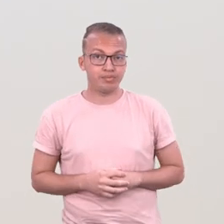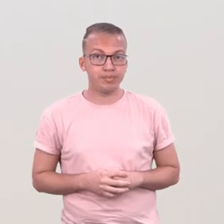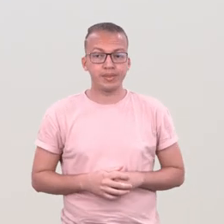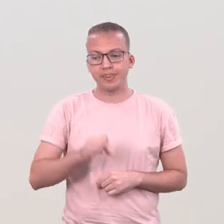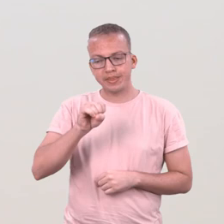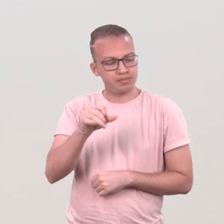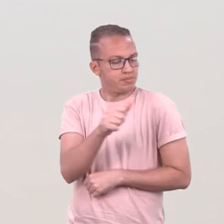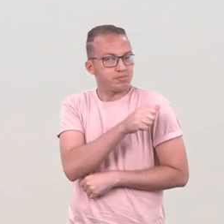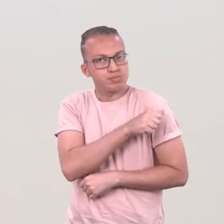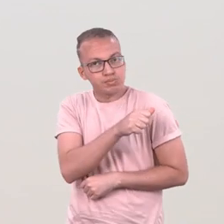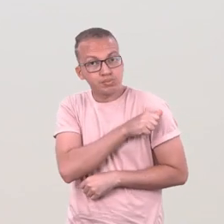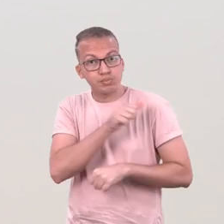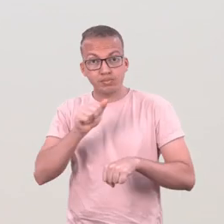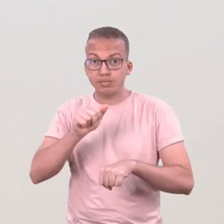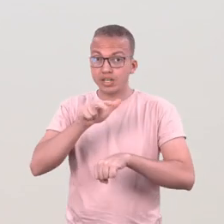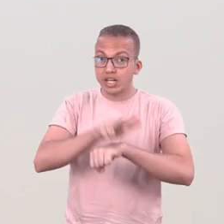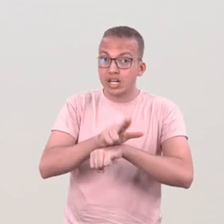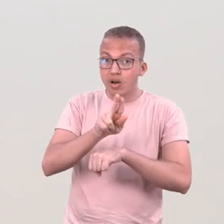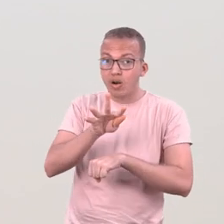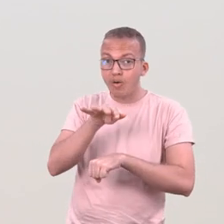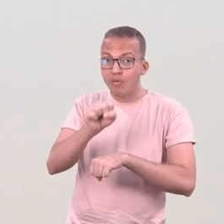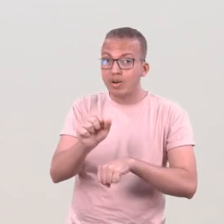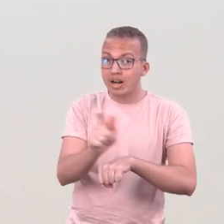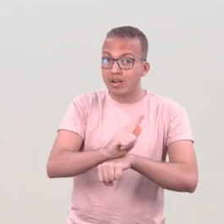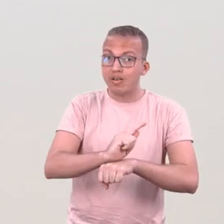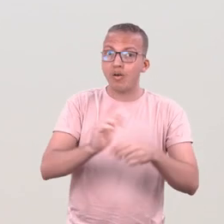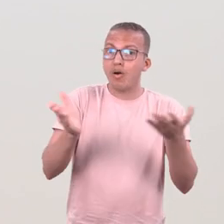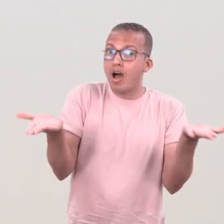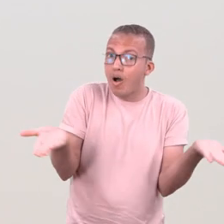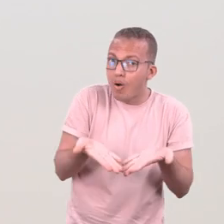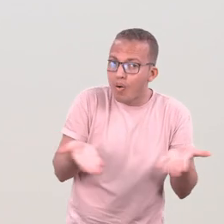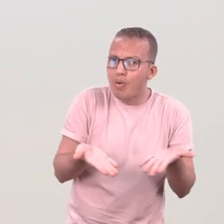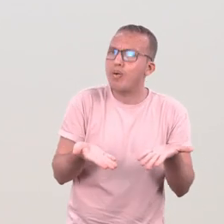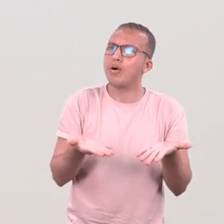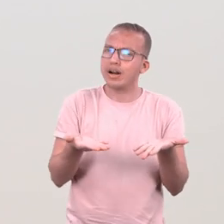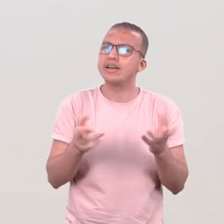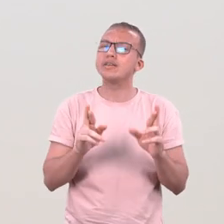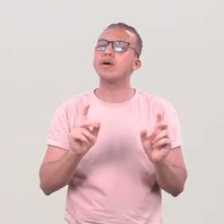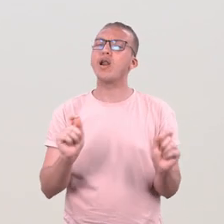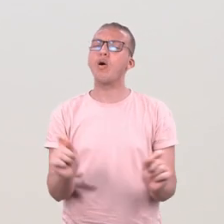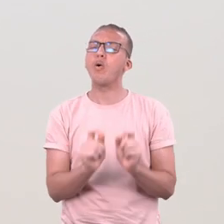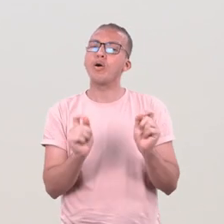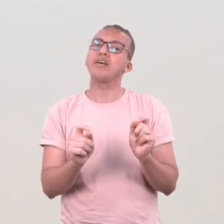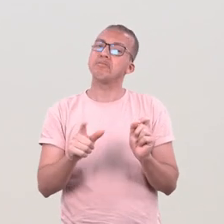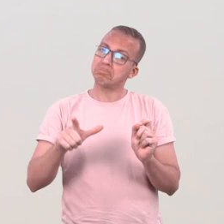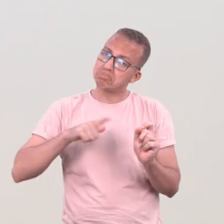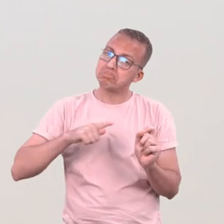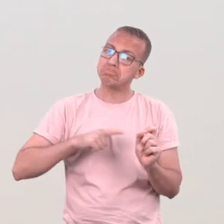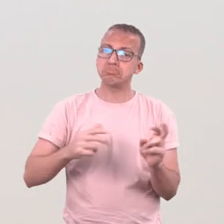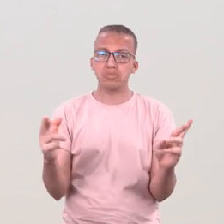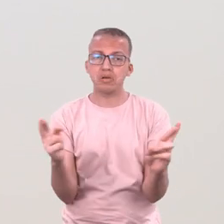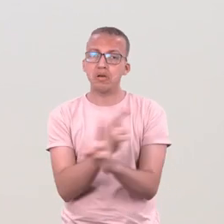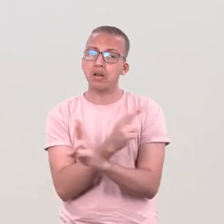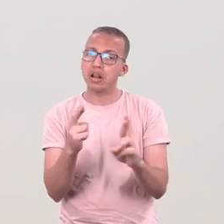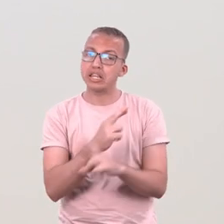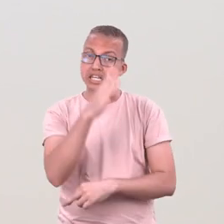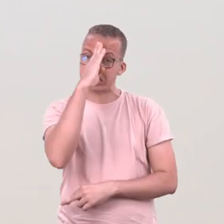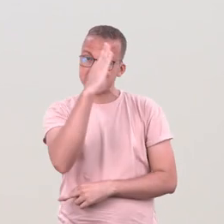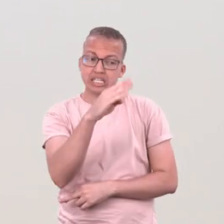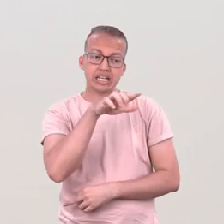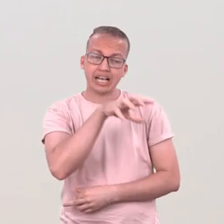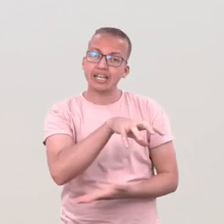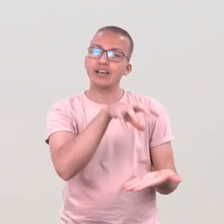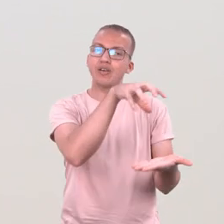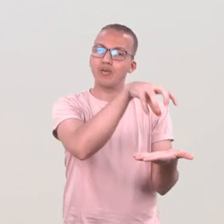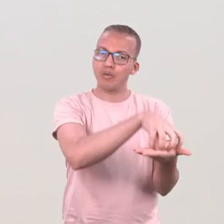na graduação da Universidade Federal do Sergipe, ele vai manter uma relação muito próxima com a pró-reitoria de